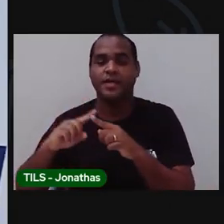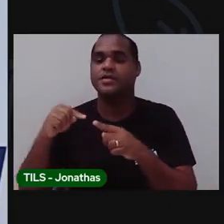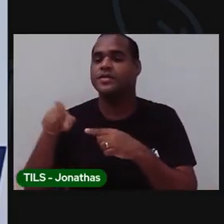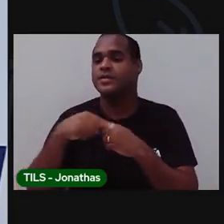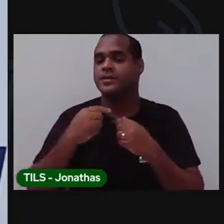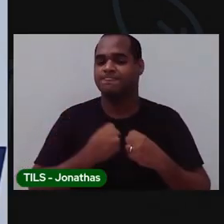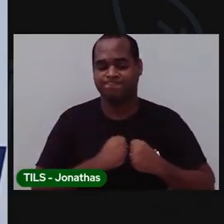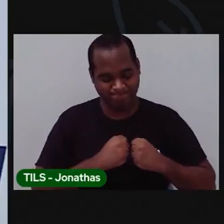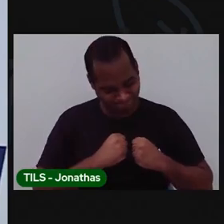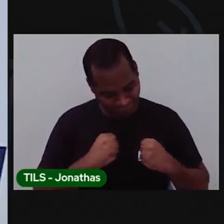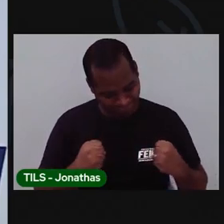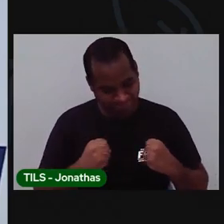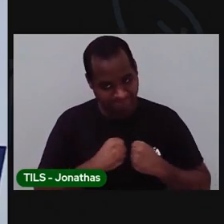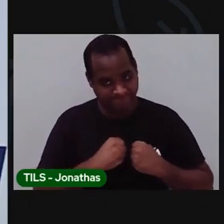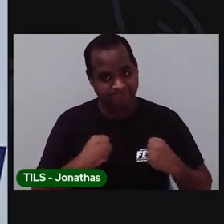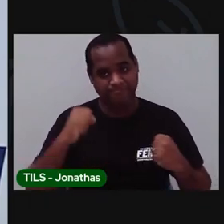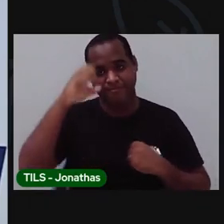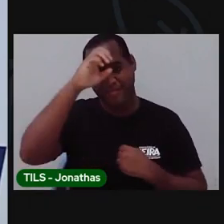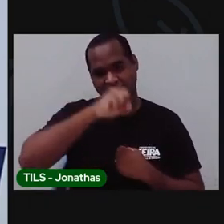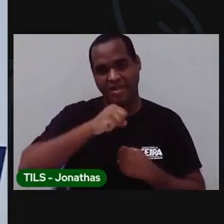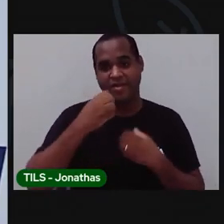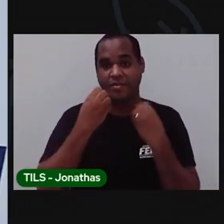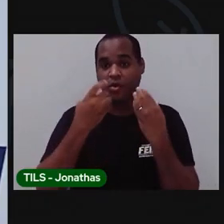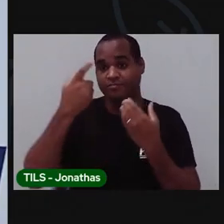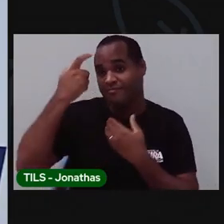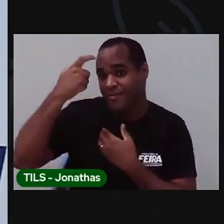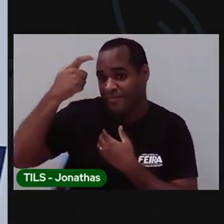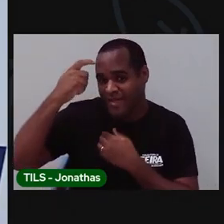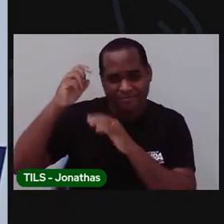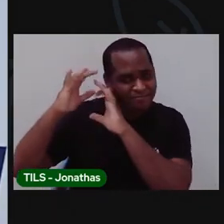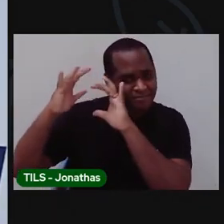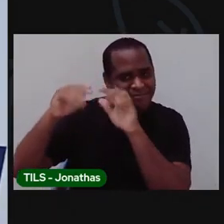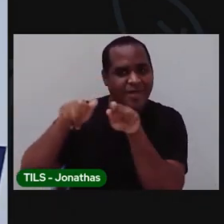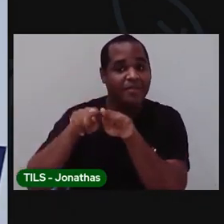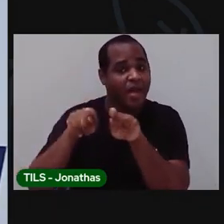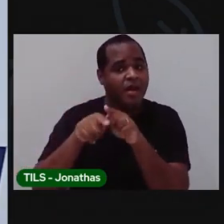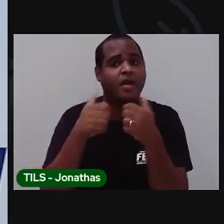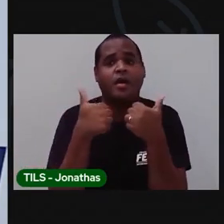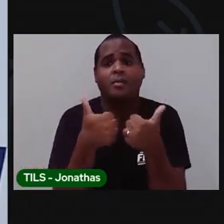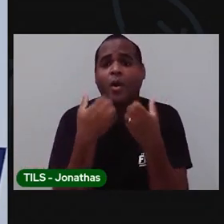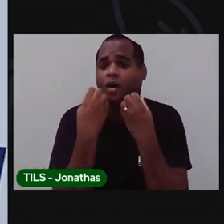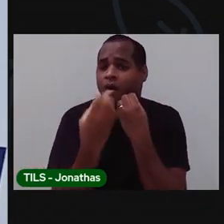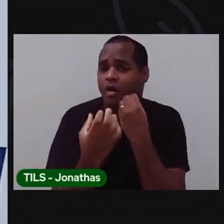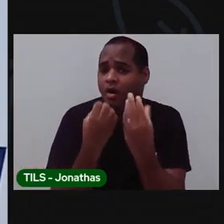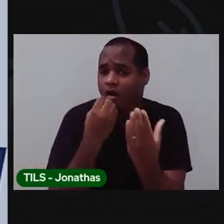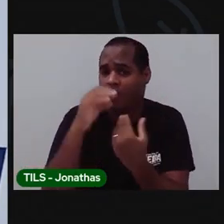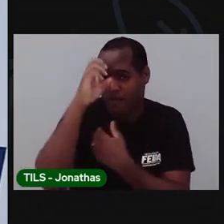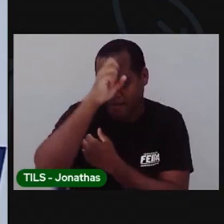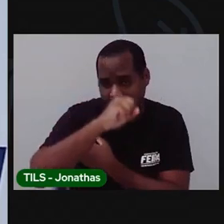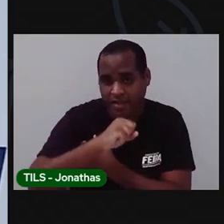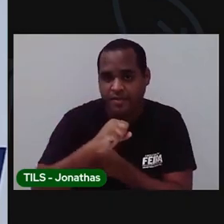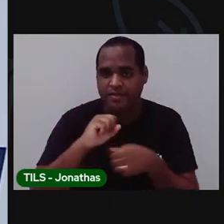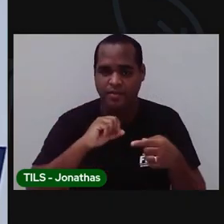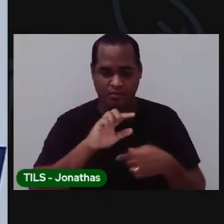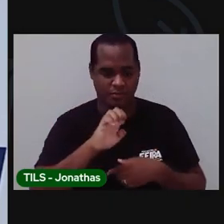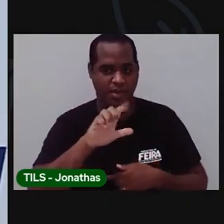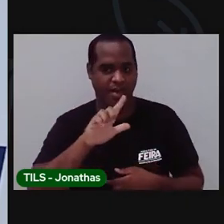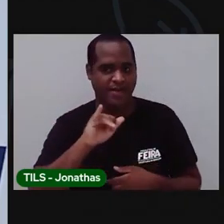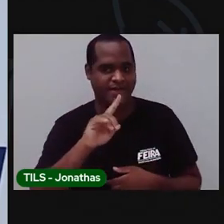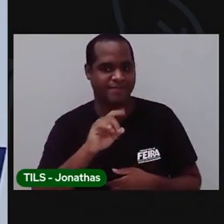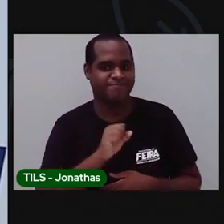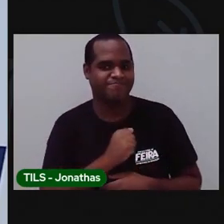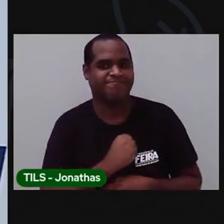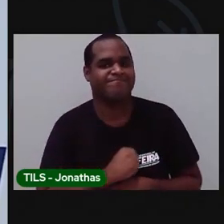coração e a nossa mente de coisas boas. De coisas boas, pró. É, de coisas boas. A Proélida tem tanta